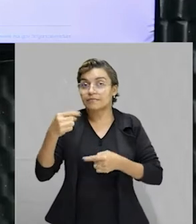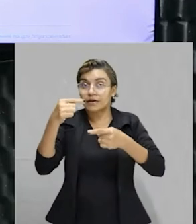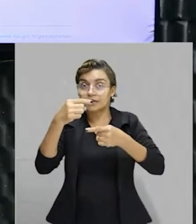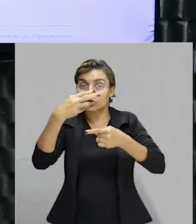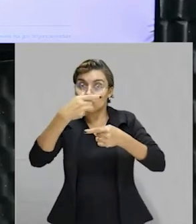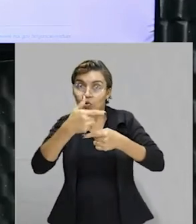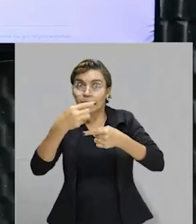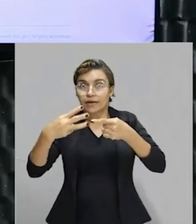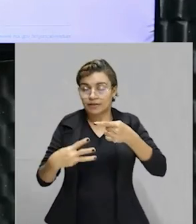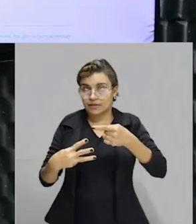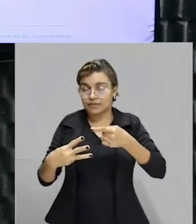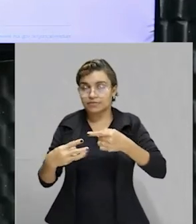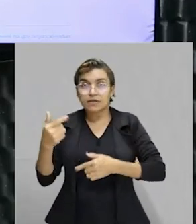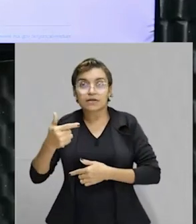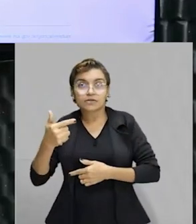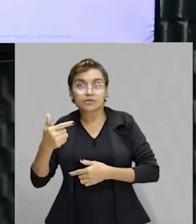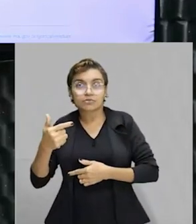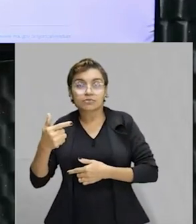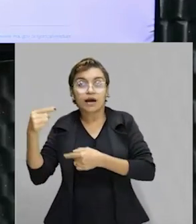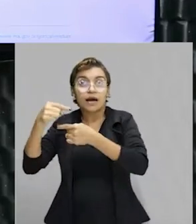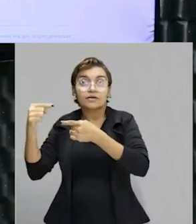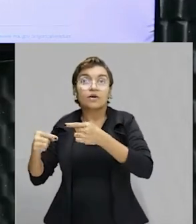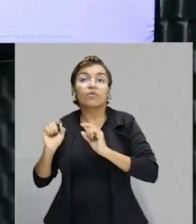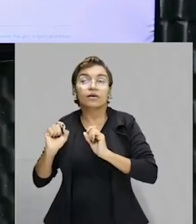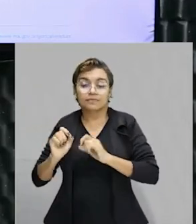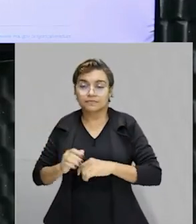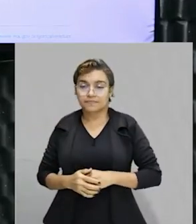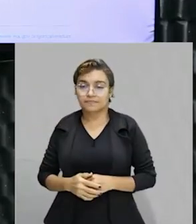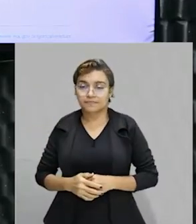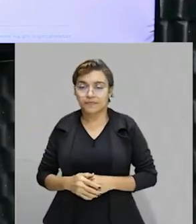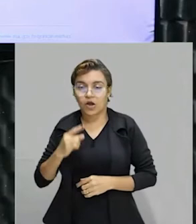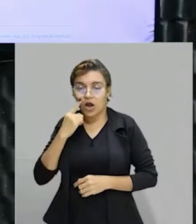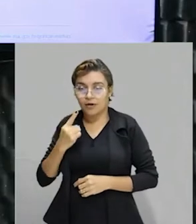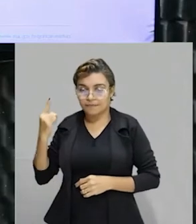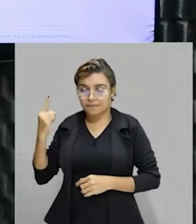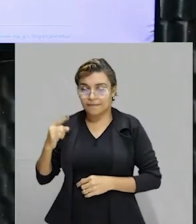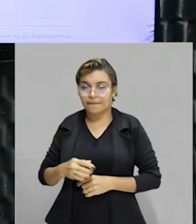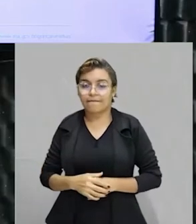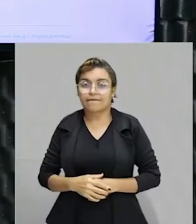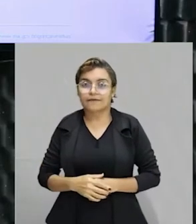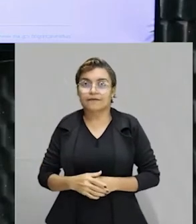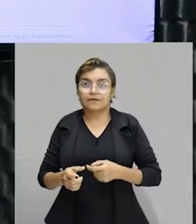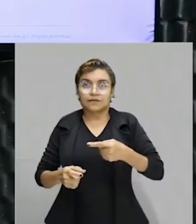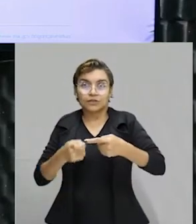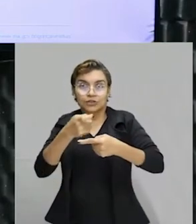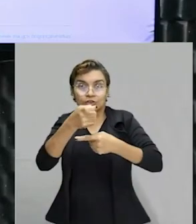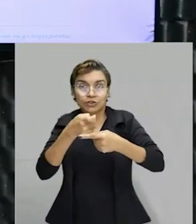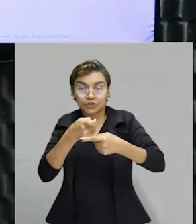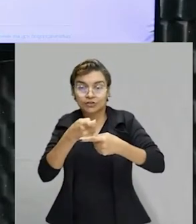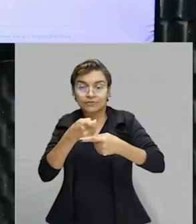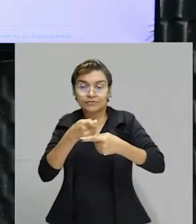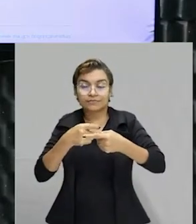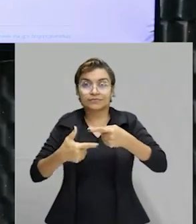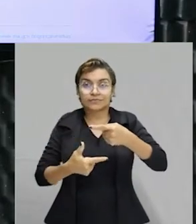já tenho a segunda parte, a segunda razão, que no caso, né, vai ficar dessa forma. X está para